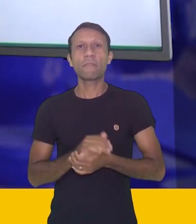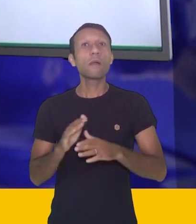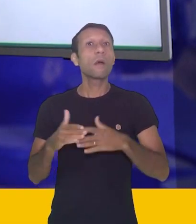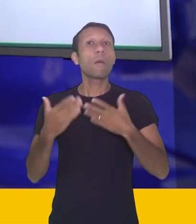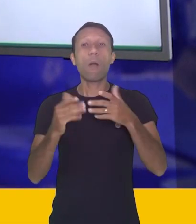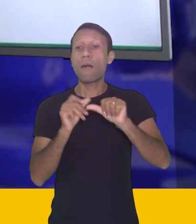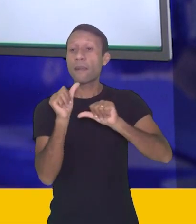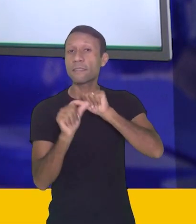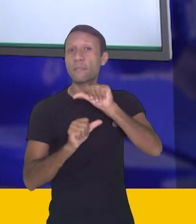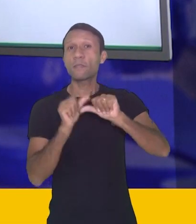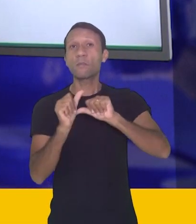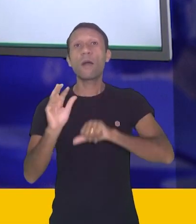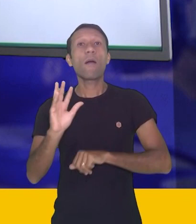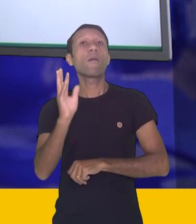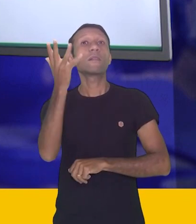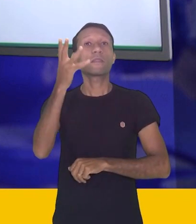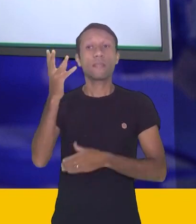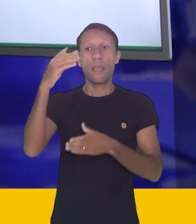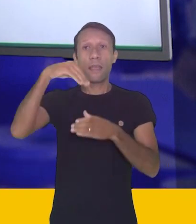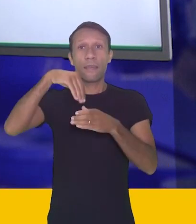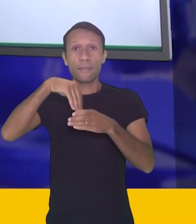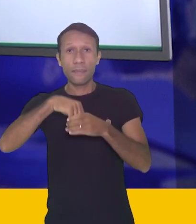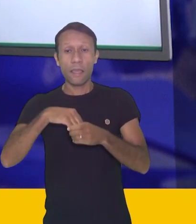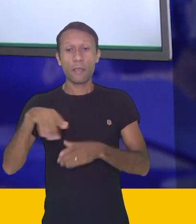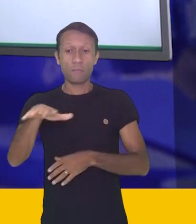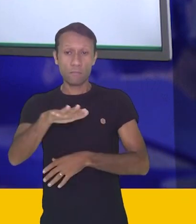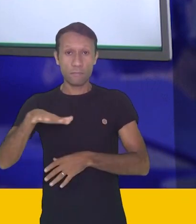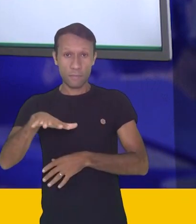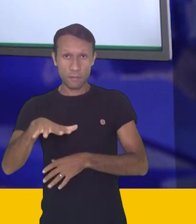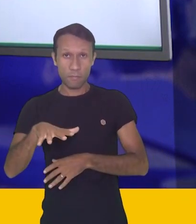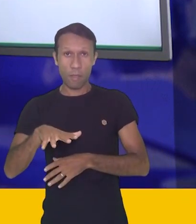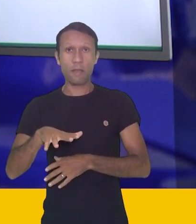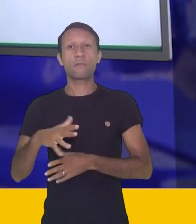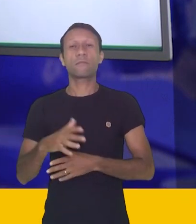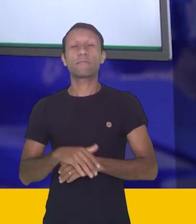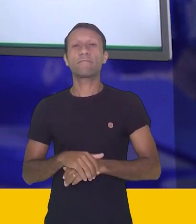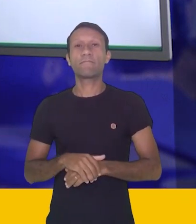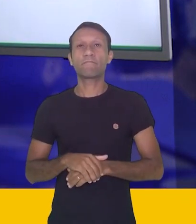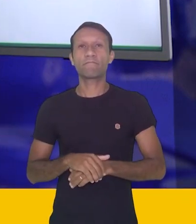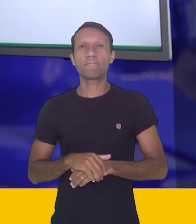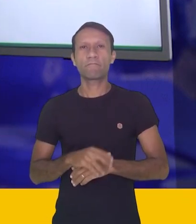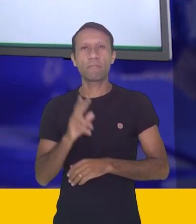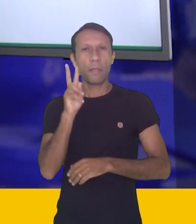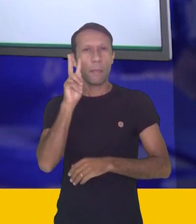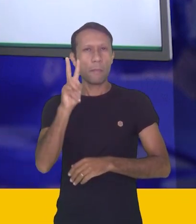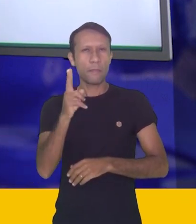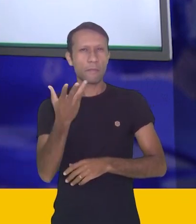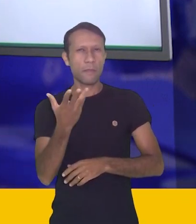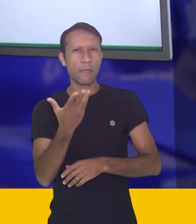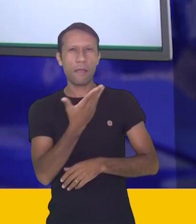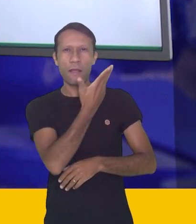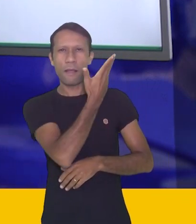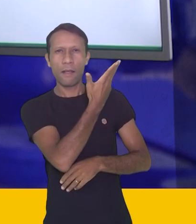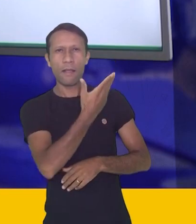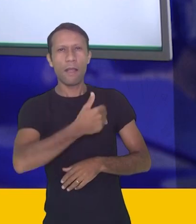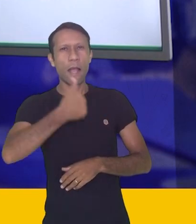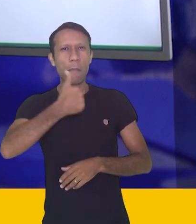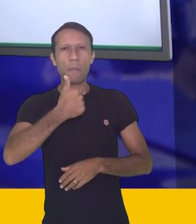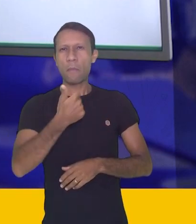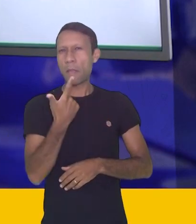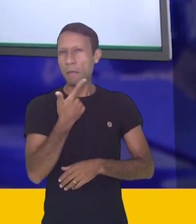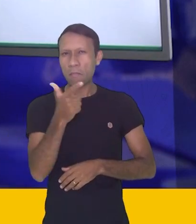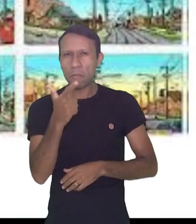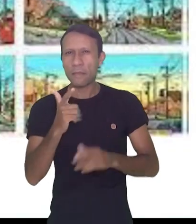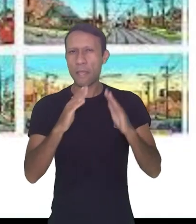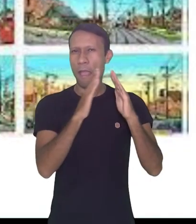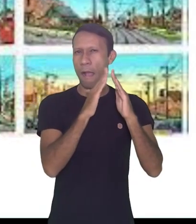foram as transformações que aconteceram dentro desse espaço geográfico. Note que nas primeiras imagens nós não tínhamos nem casa,